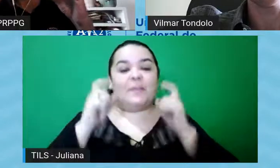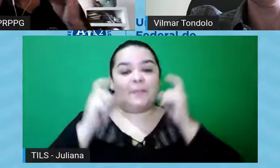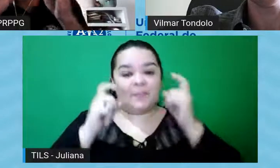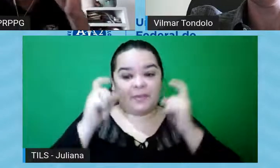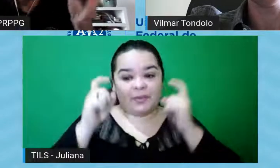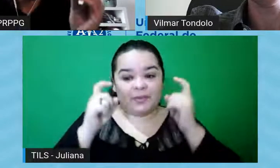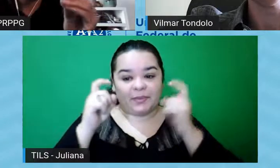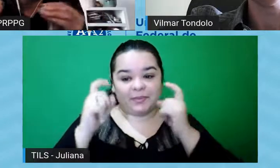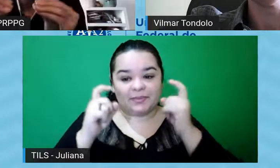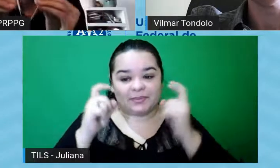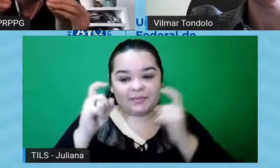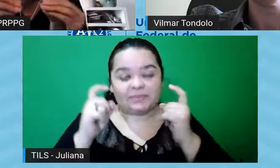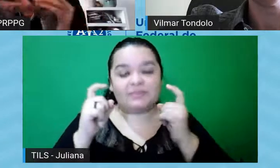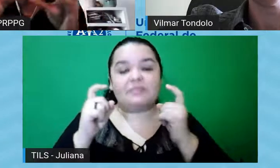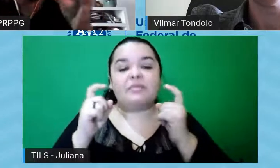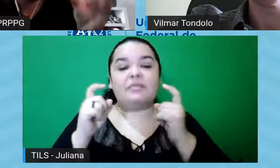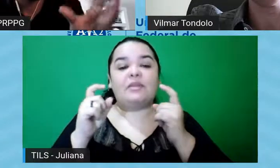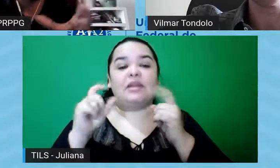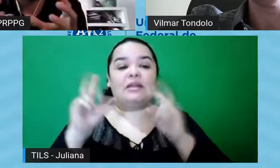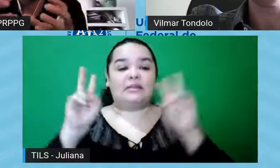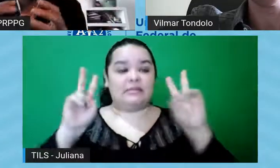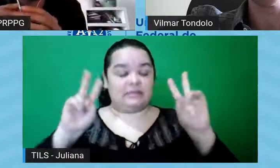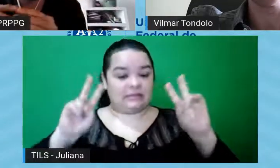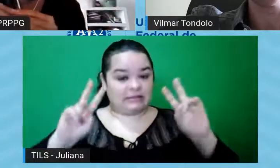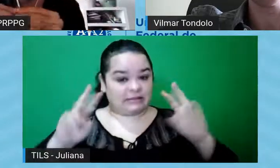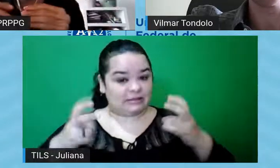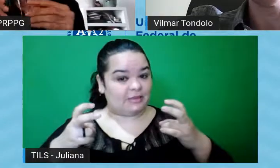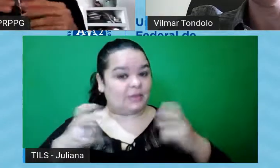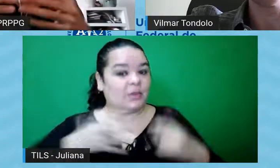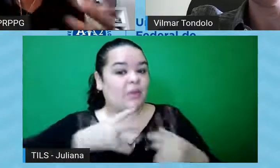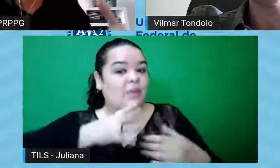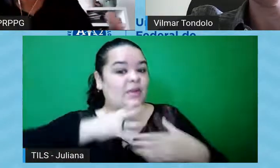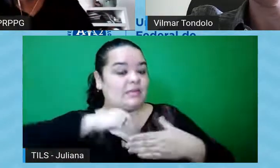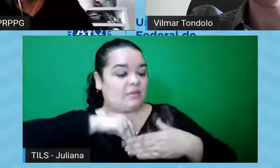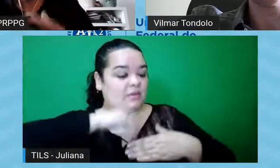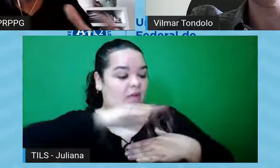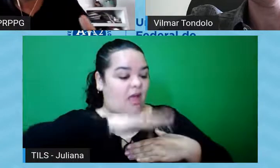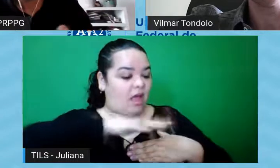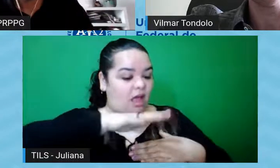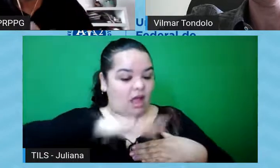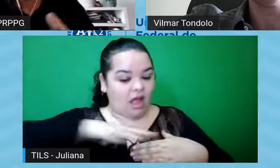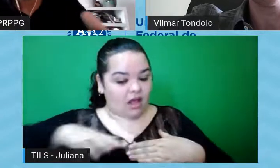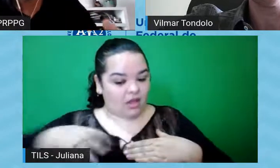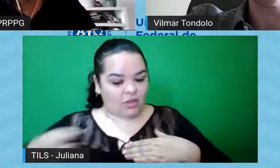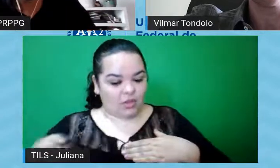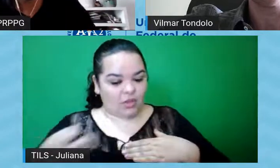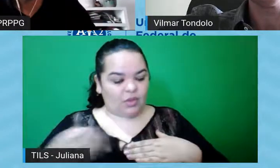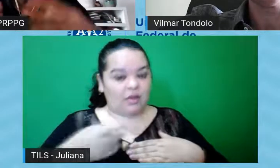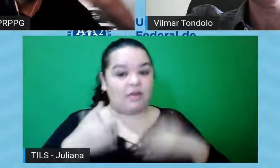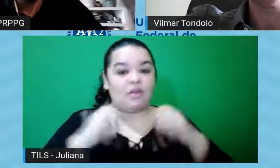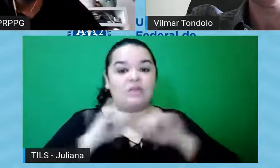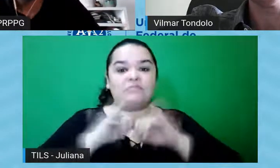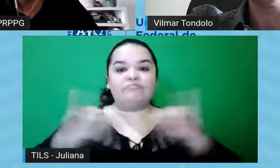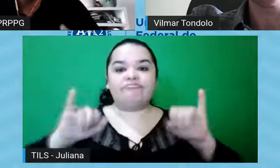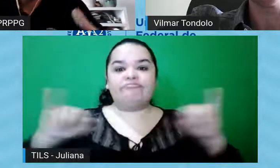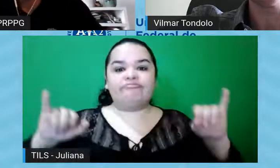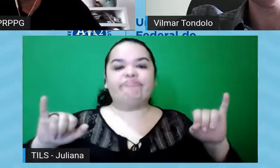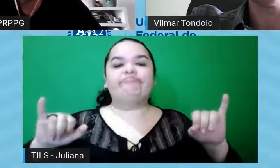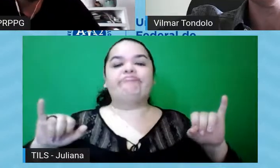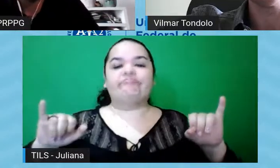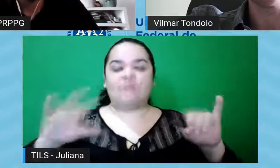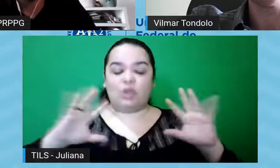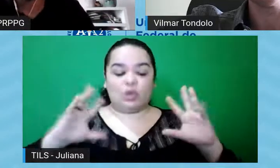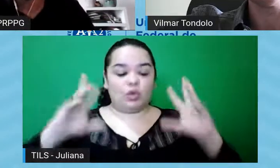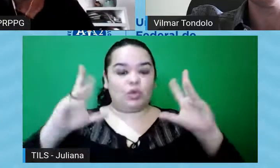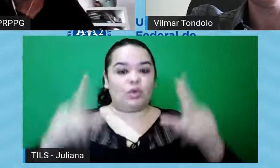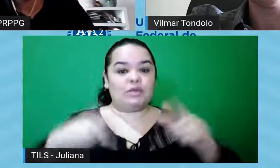começando, o tema tá começando a aparecer nas demais áreas do conhecimento, e aí é nosso papel disseminar essa cultura pra que, de fato, todos os